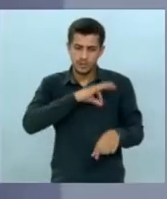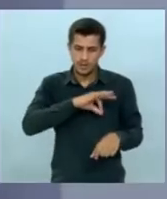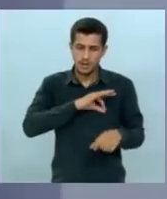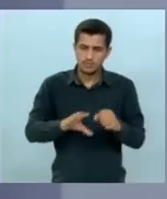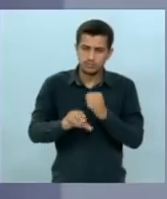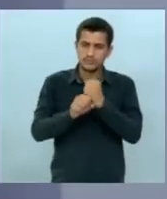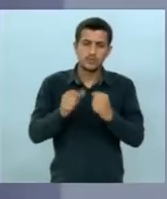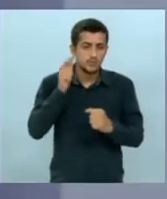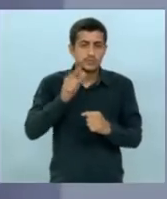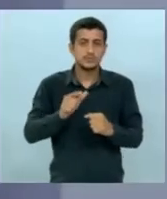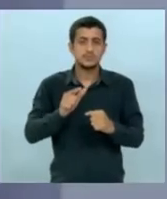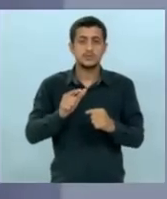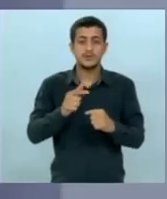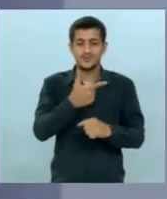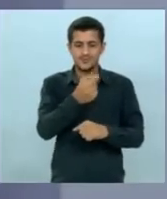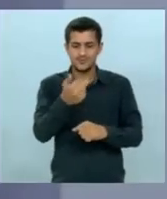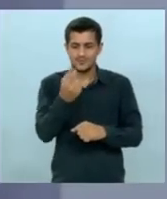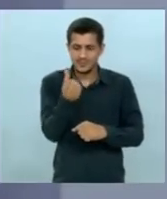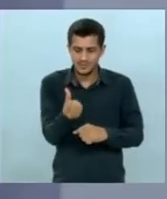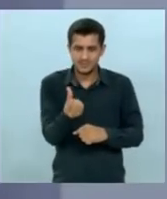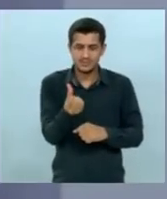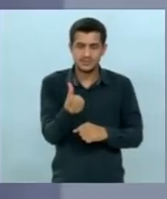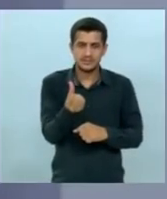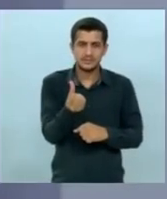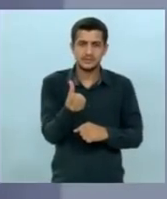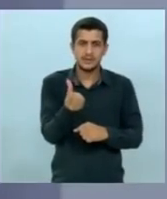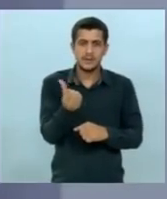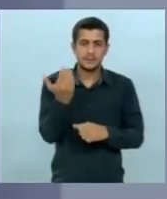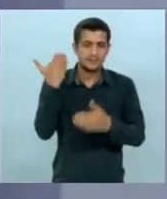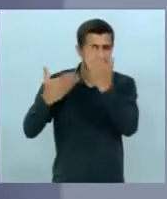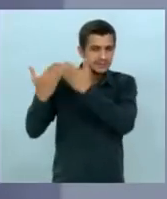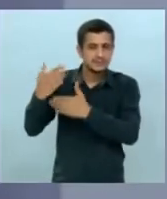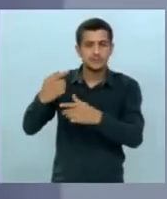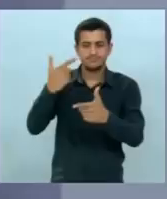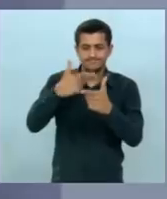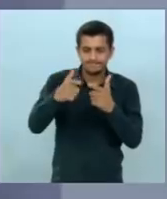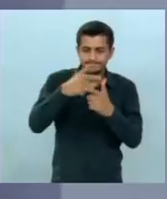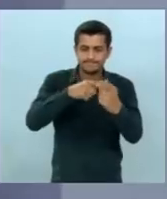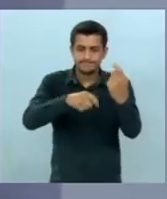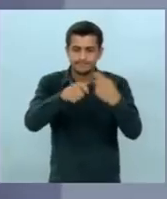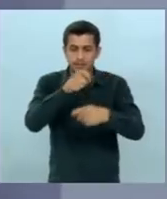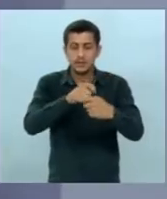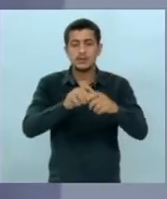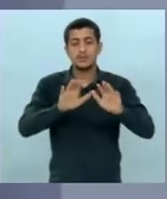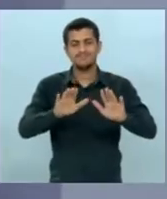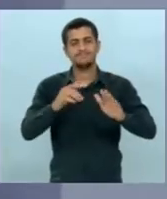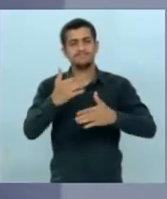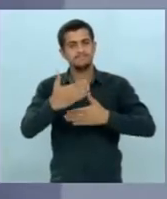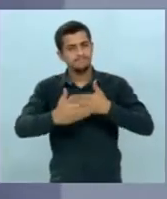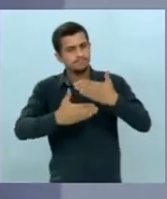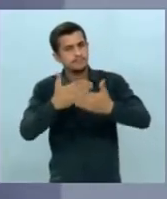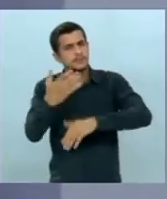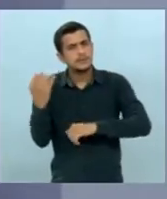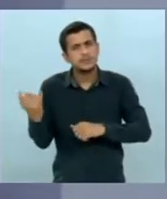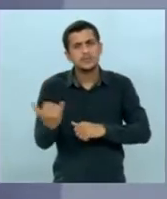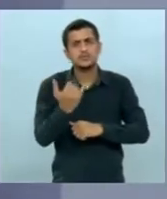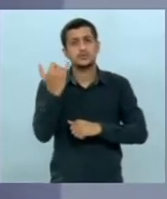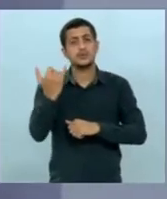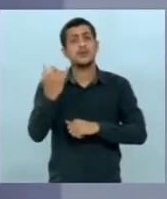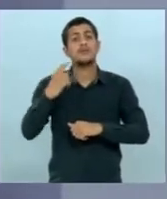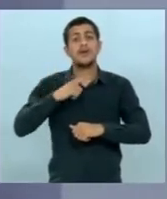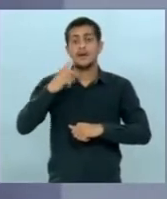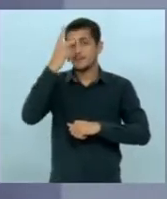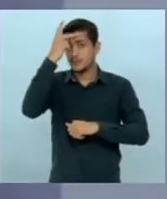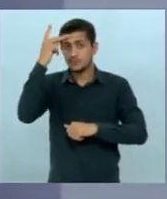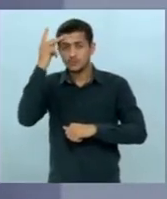difícil ali do ano de 2016, enquanto estava a maior crise no país. Então, os avanços foram importantes. Agora, tem pessoas